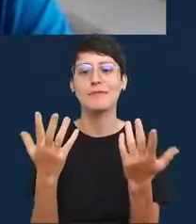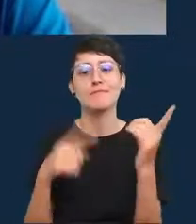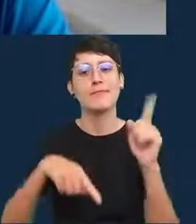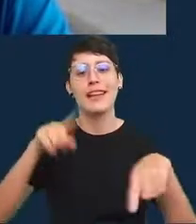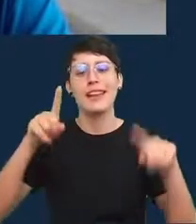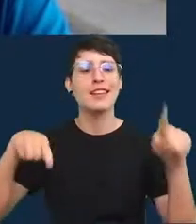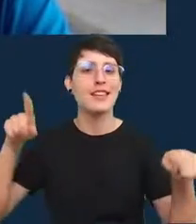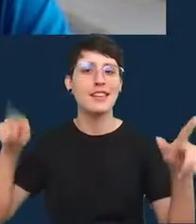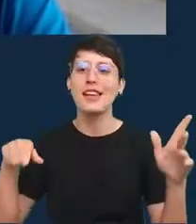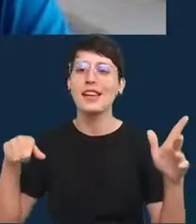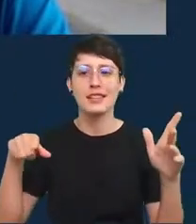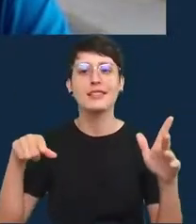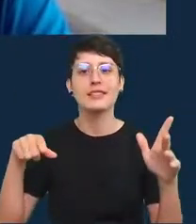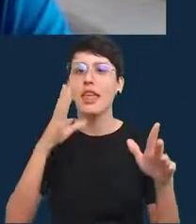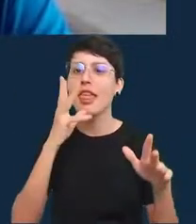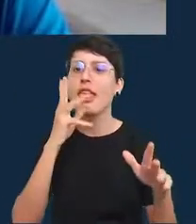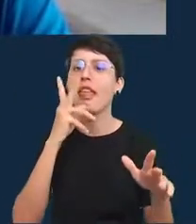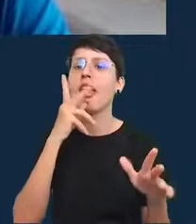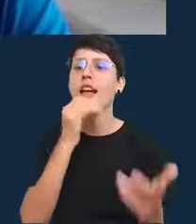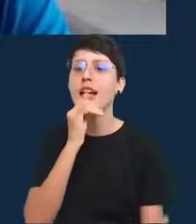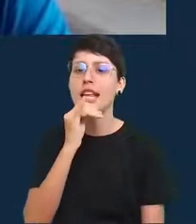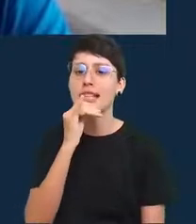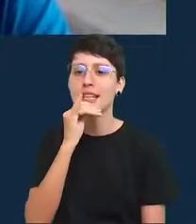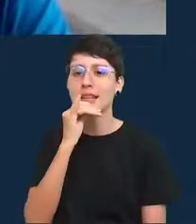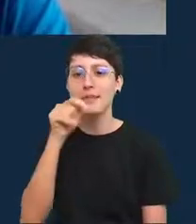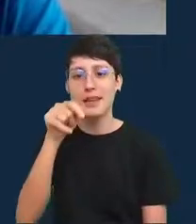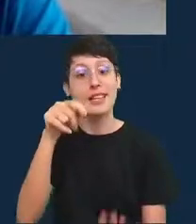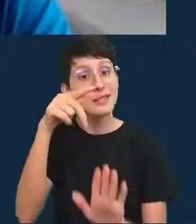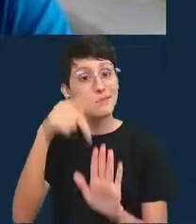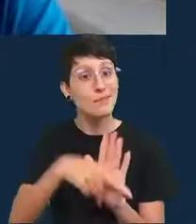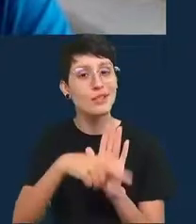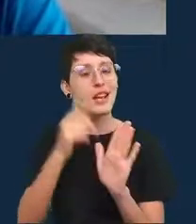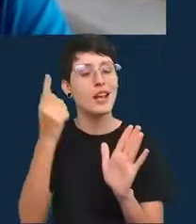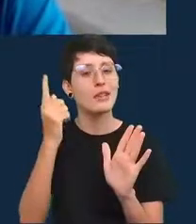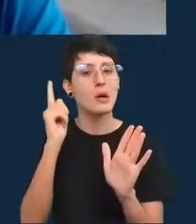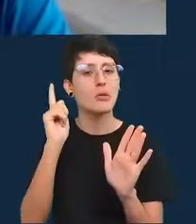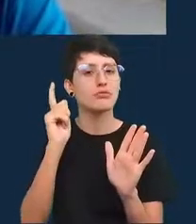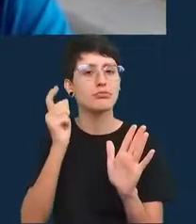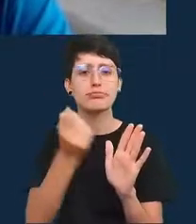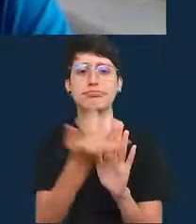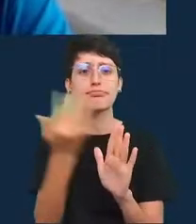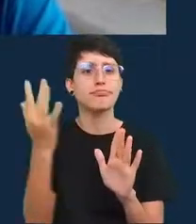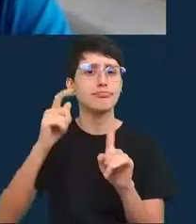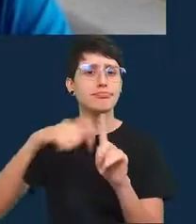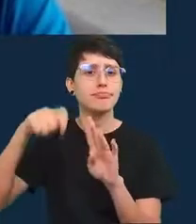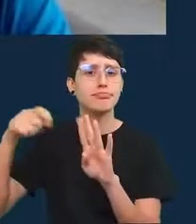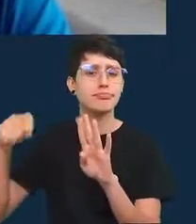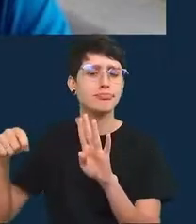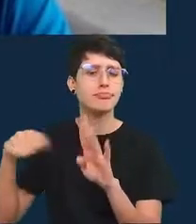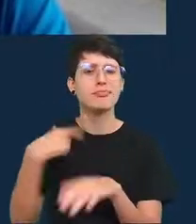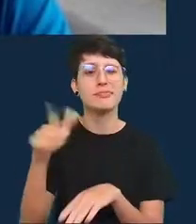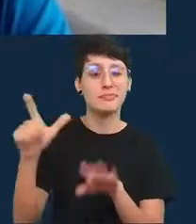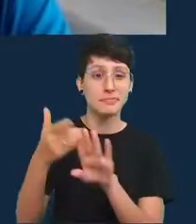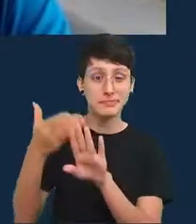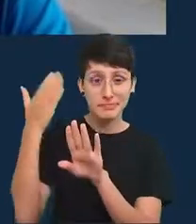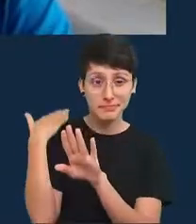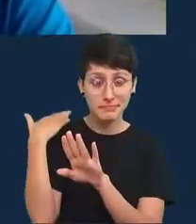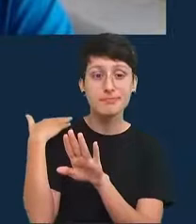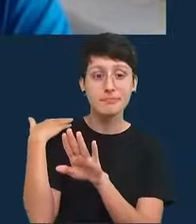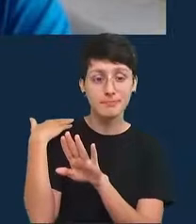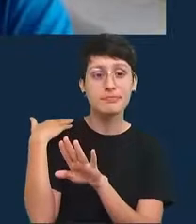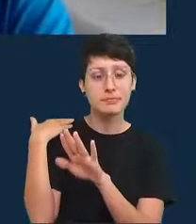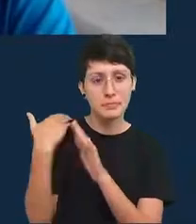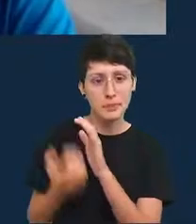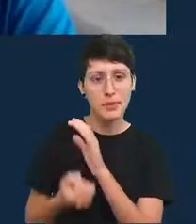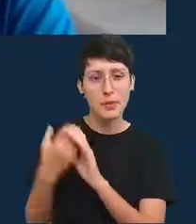seu na sua duração por exemplo para esse projeto eu pagueci vários meses para um projeto anterior onde eu construí um modelo para